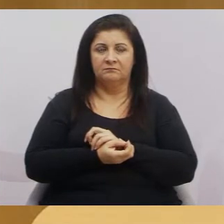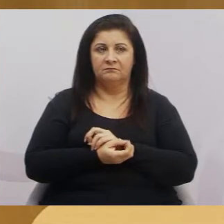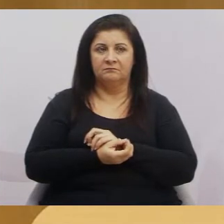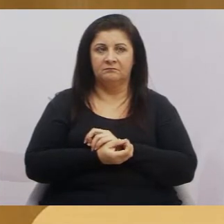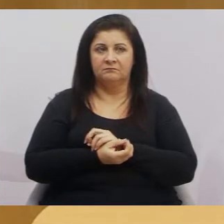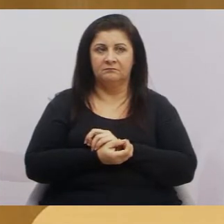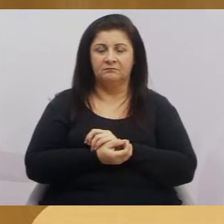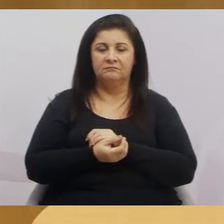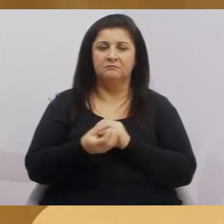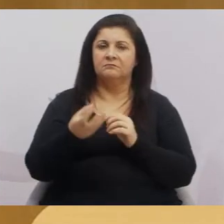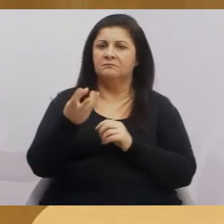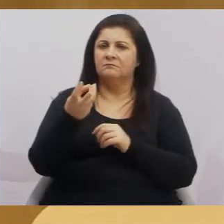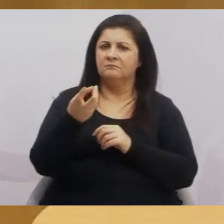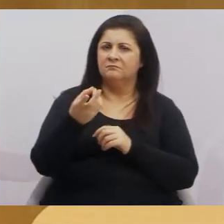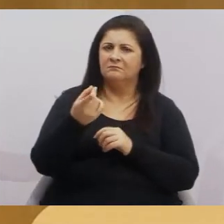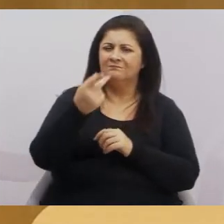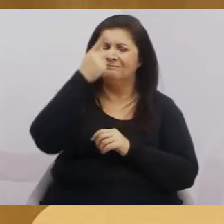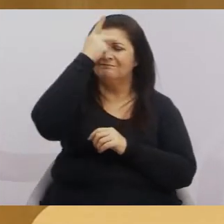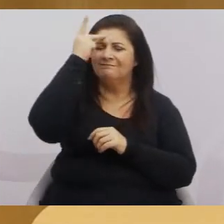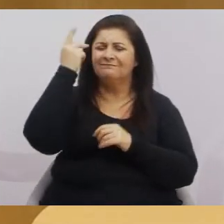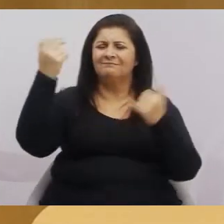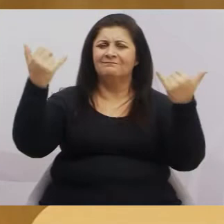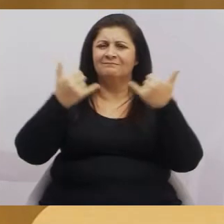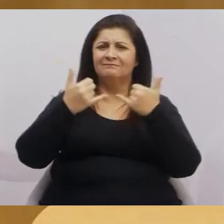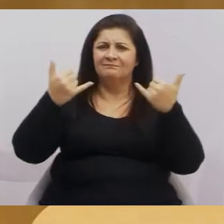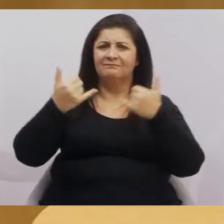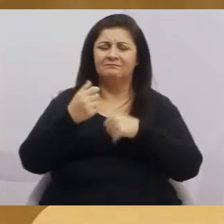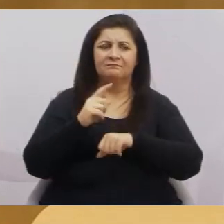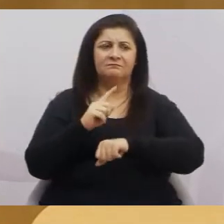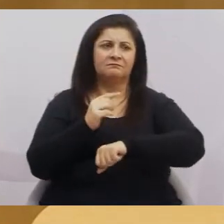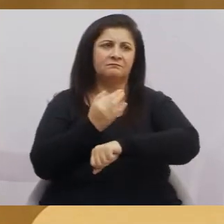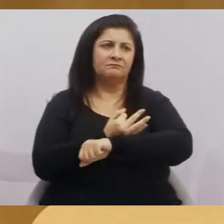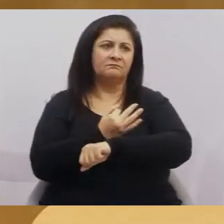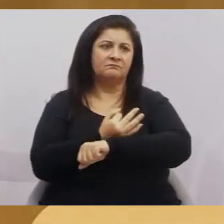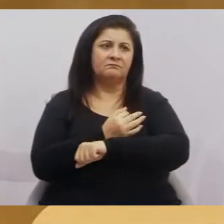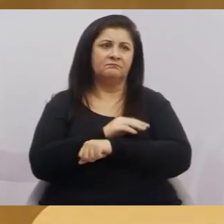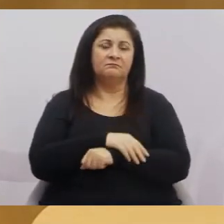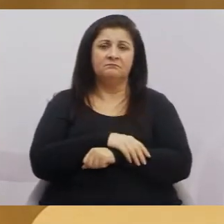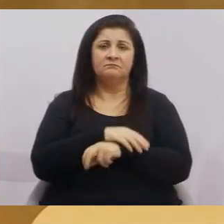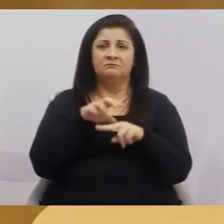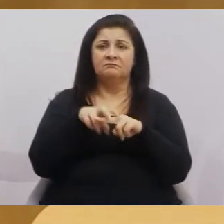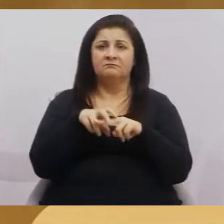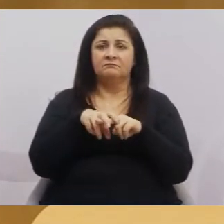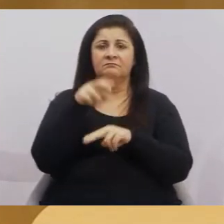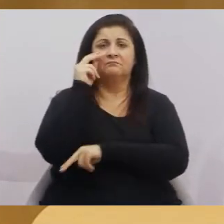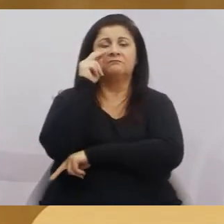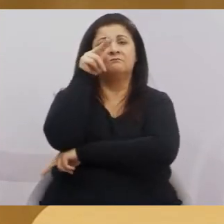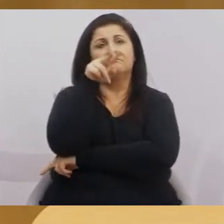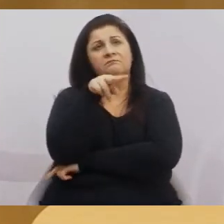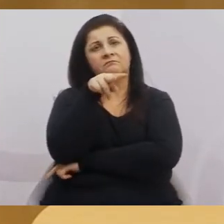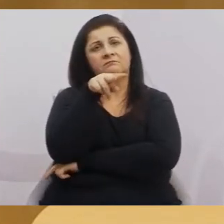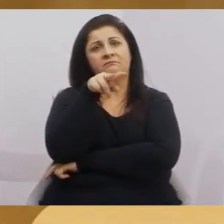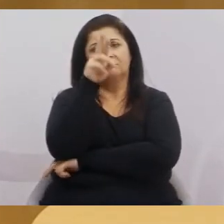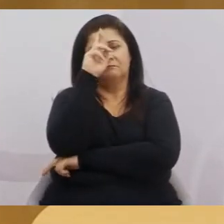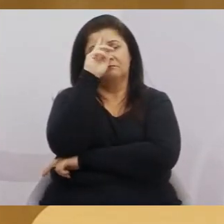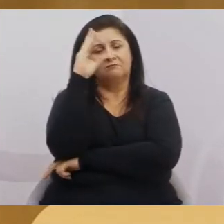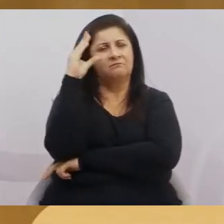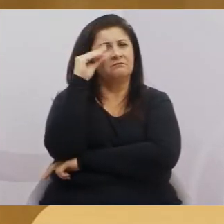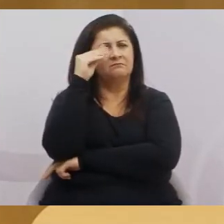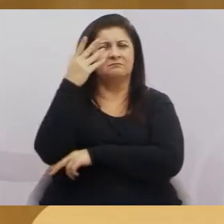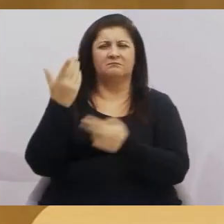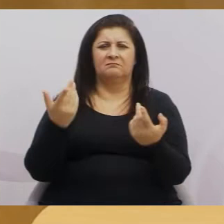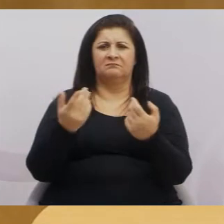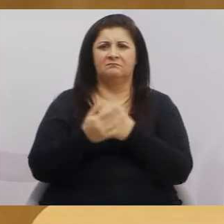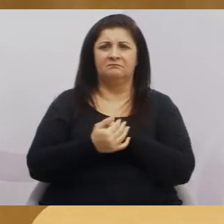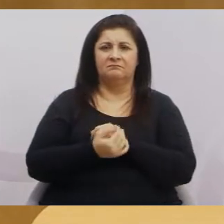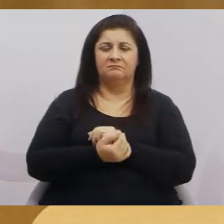Quanto de gente diz para mim, vereador, eu não aguento mais ficar no sofá vendo vocês até meia-noite, meia-noite e meia, uma hora da